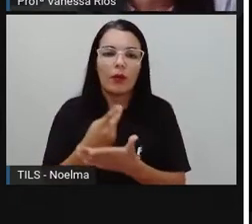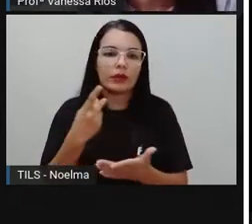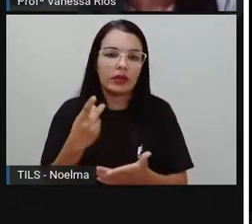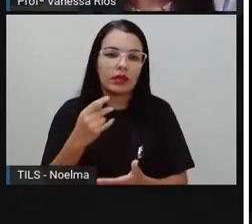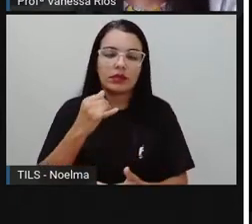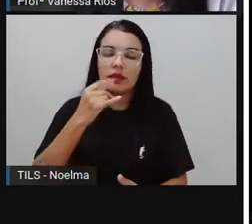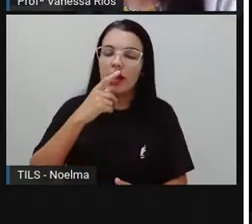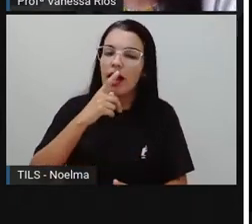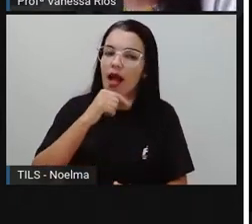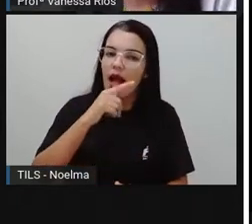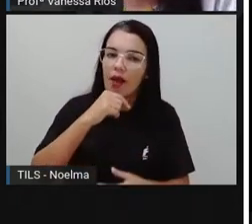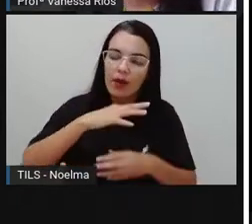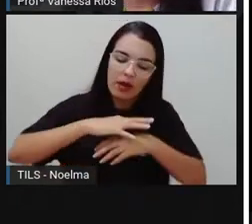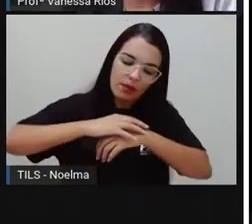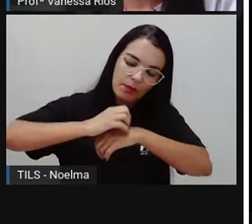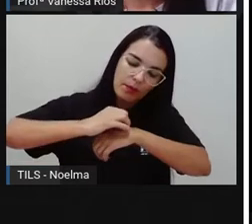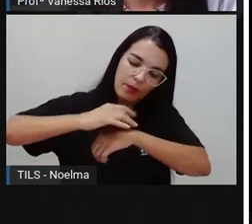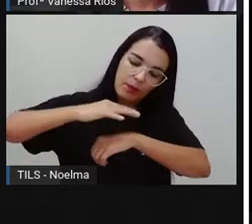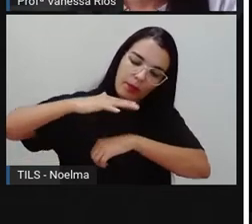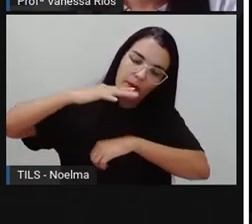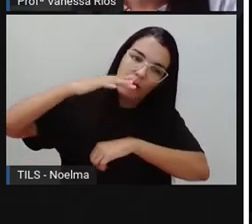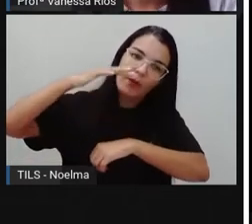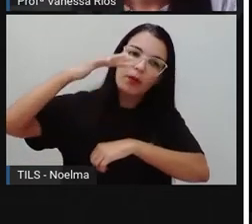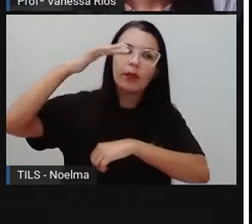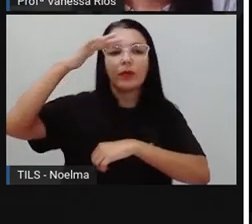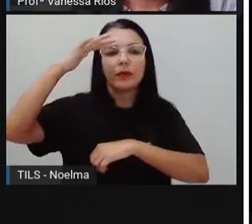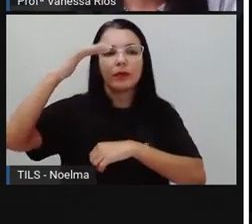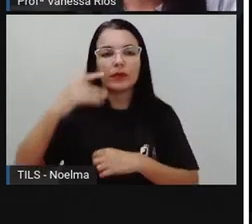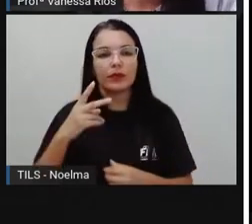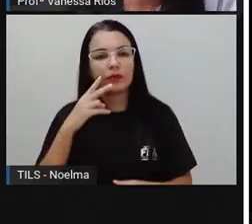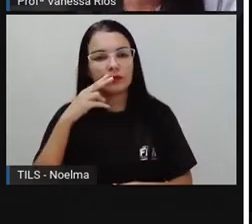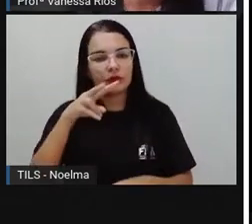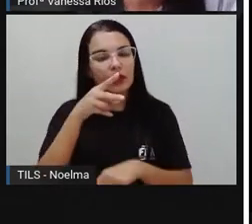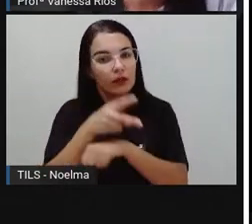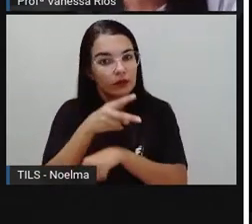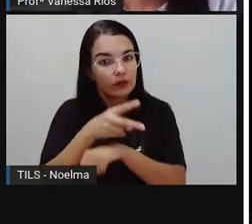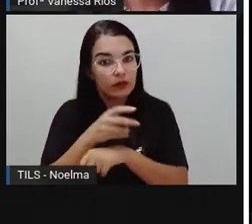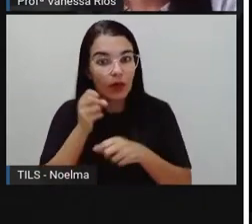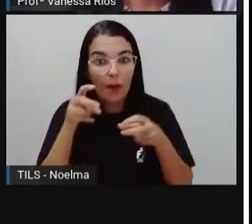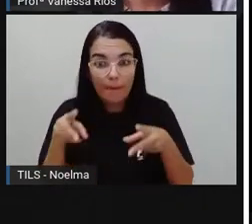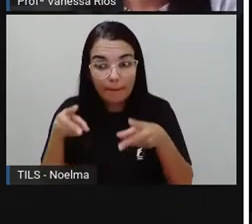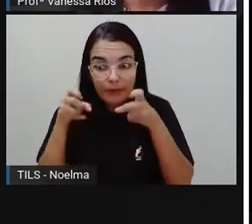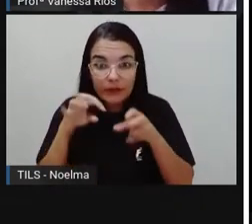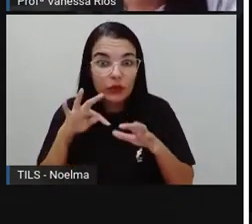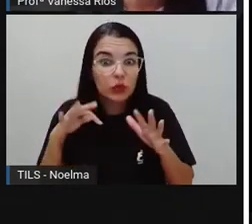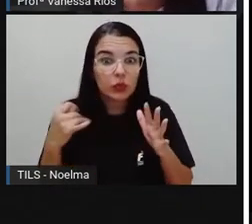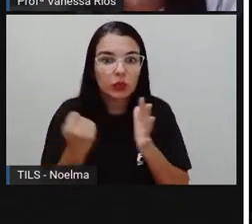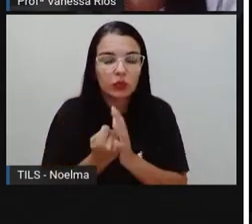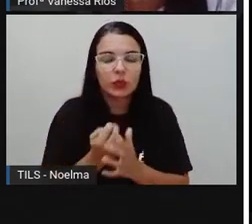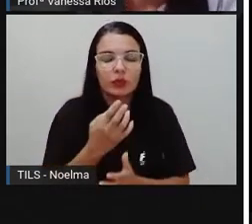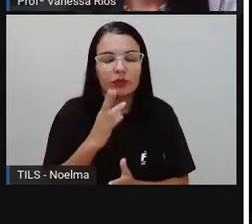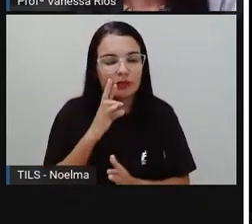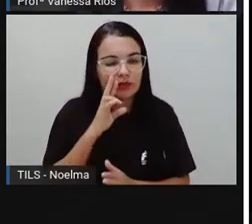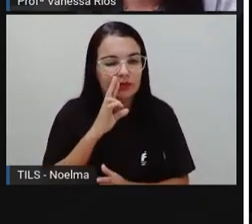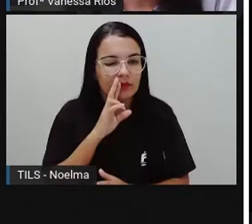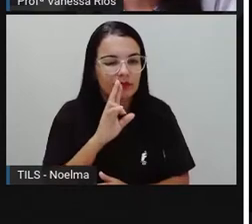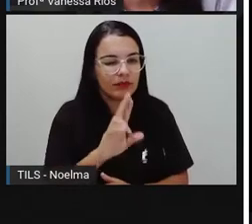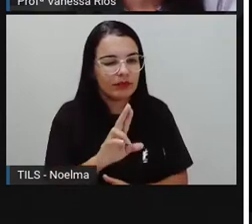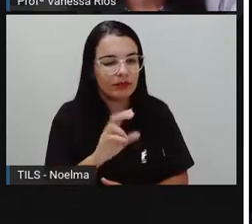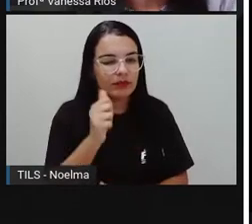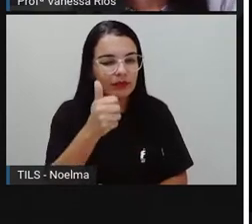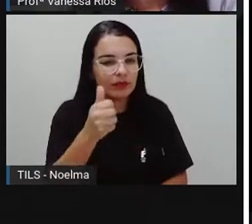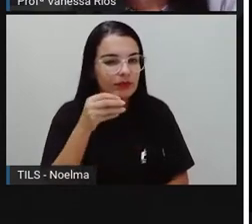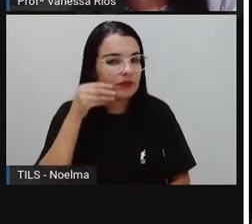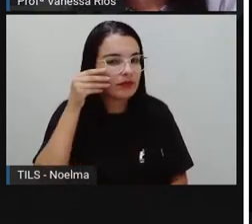da água que você jogou no chão. Então vamos lá, ó, de olho no vídeo, observando aí o resultado da sua